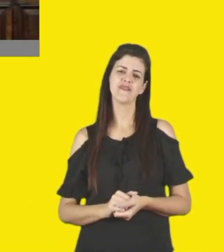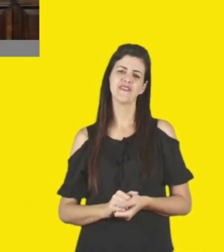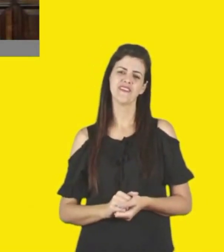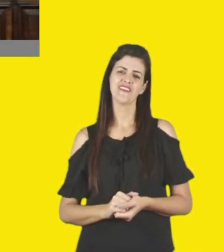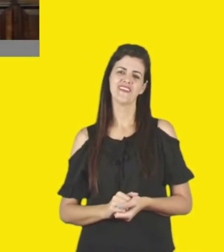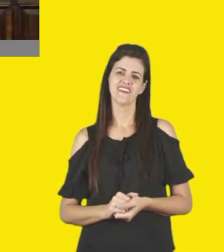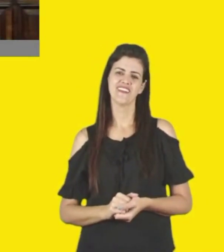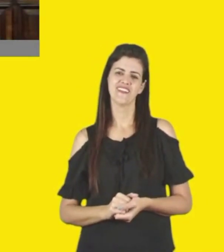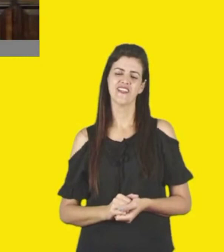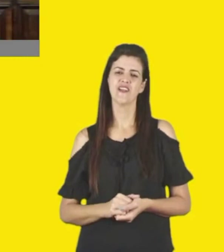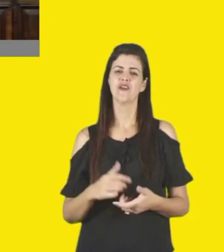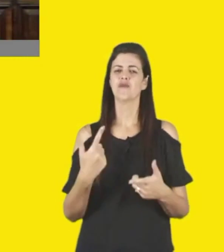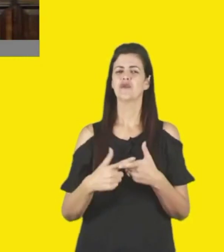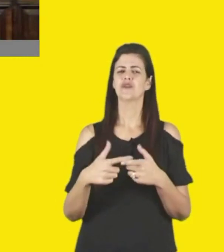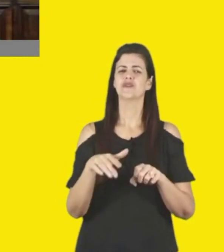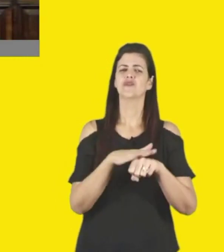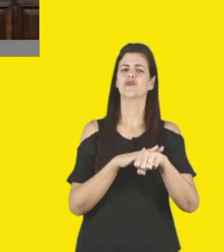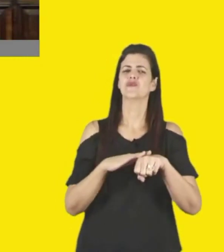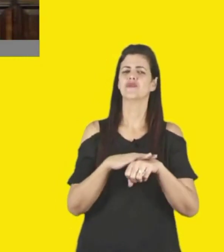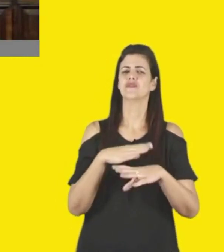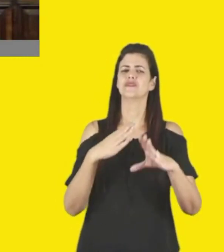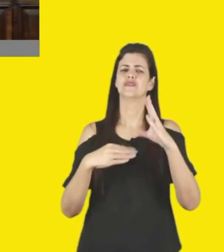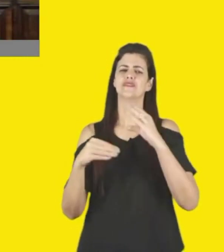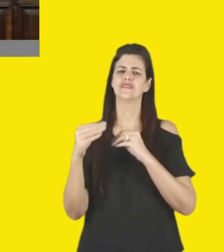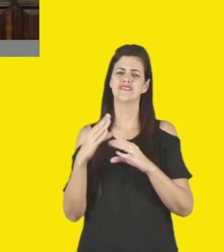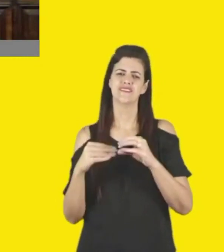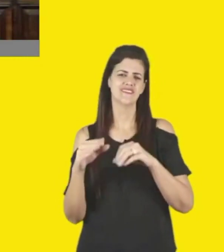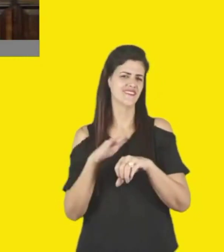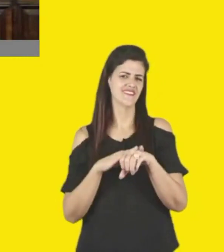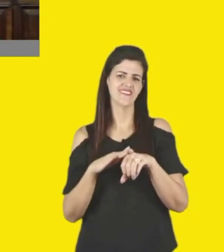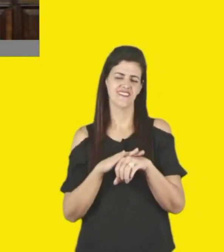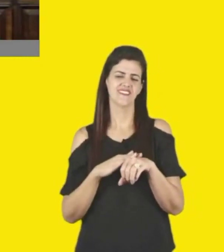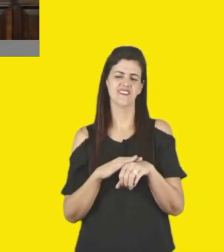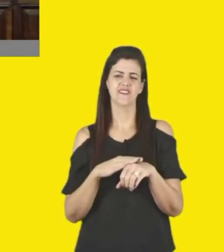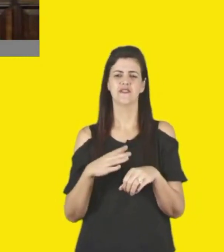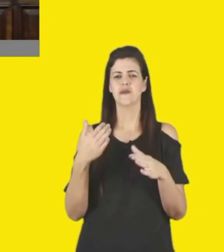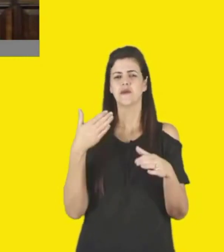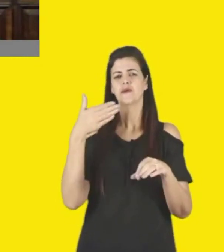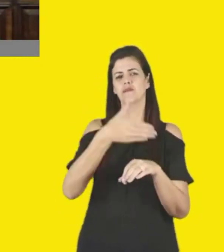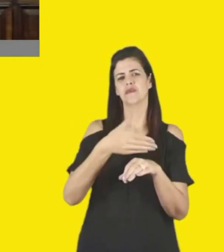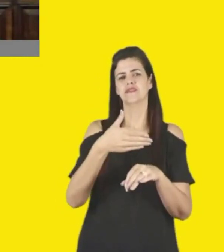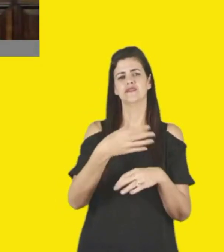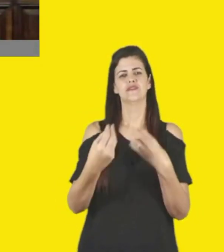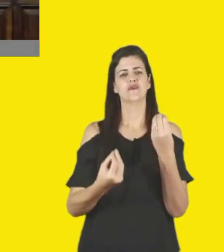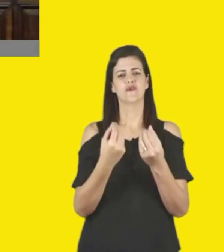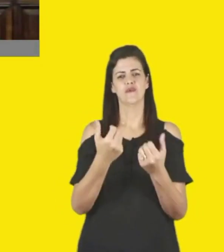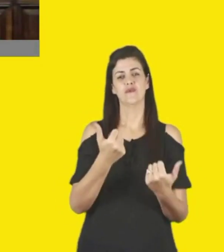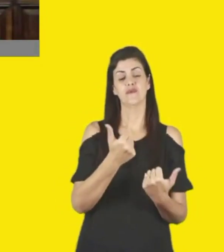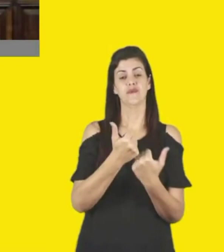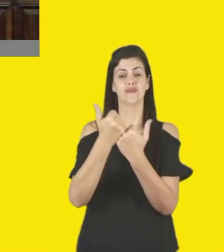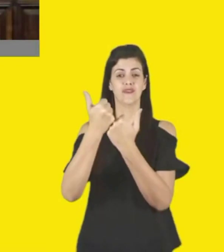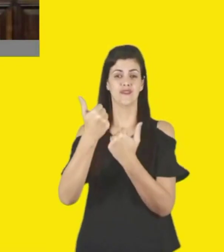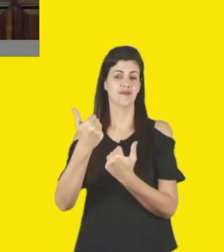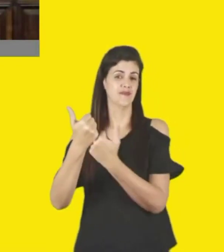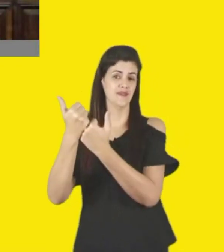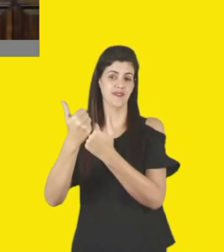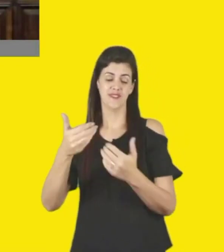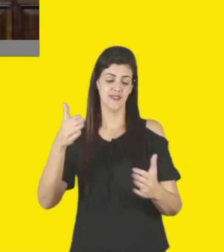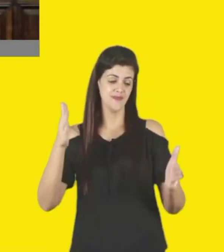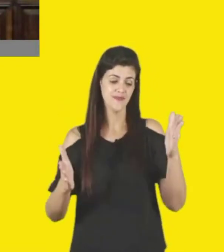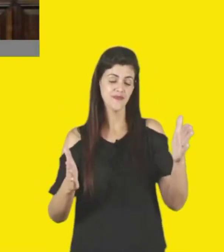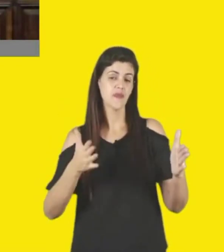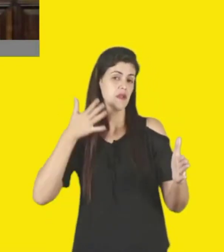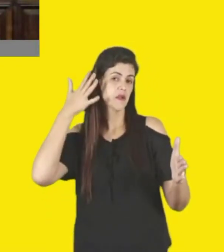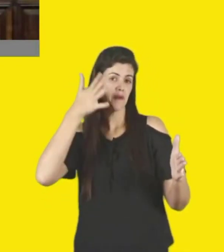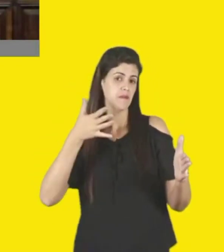por ouvirem sobre o circuito, sobre, também, é claro, sobre colaborarem com o circuito nas diversas cidades, a todos os